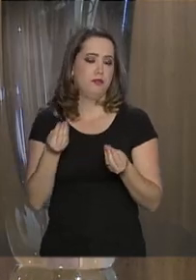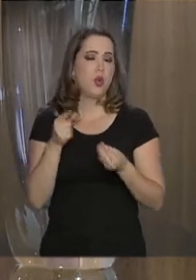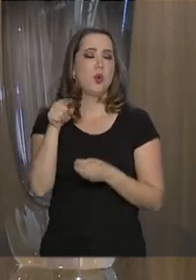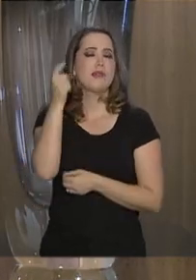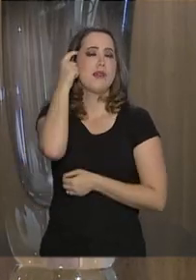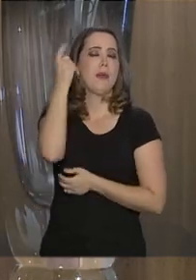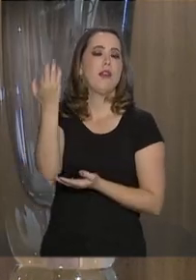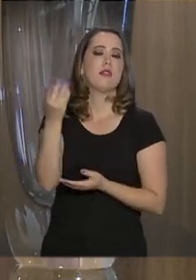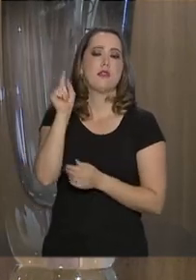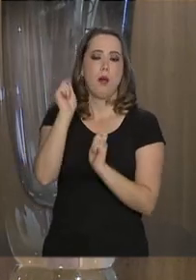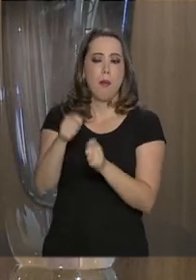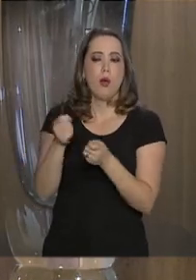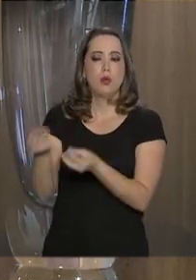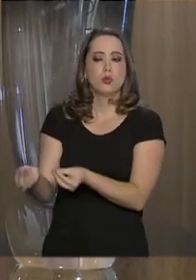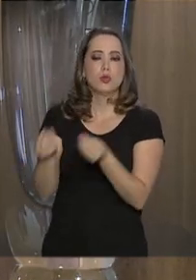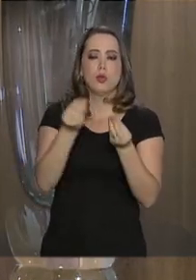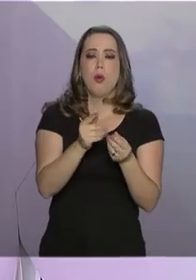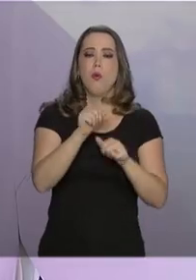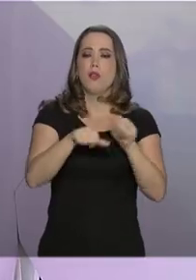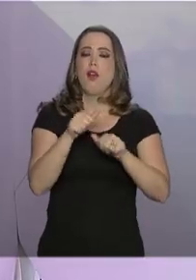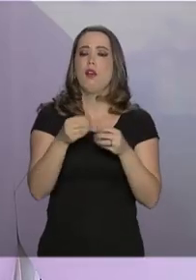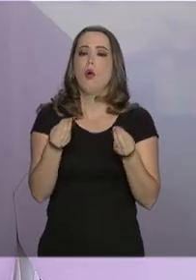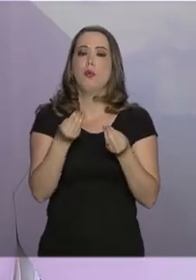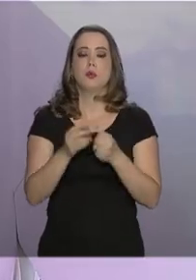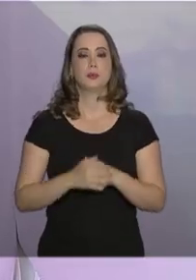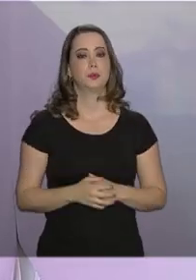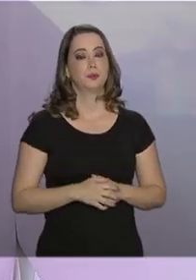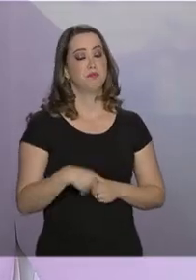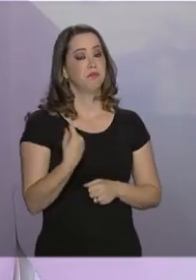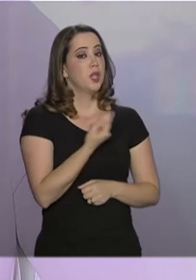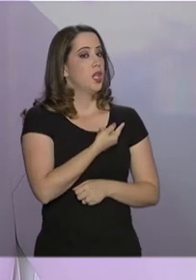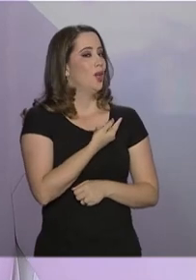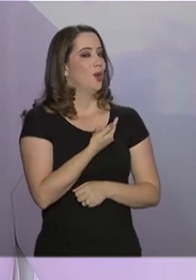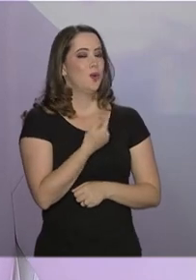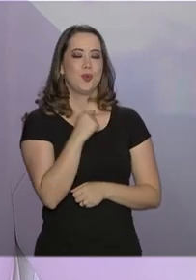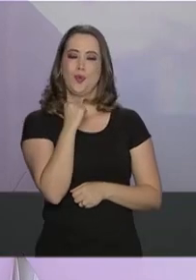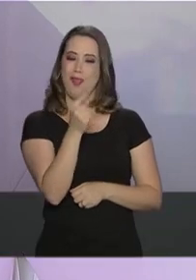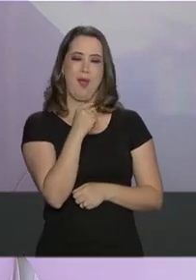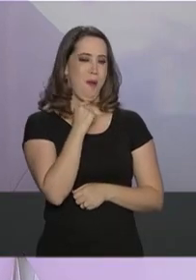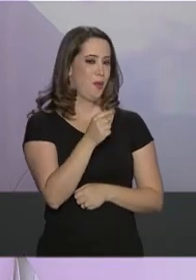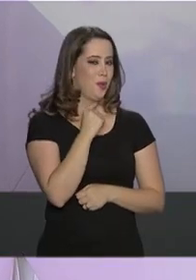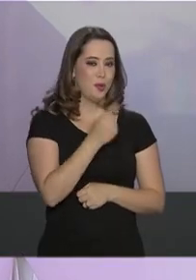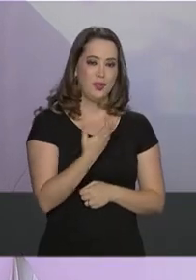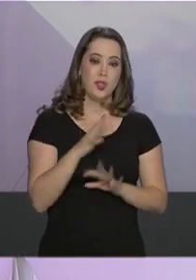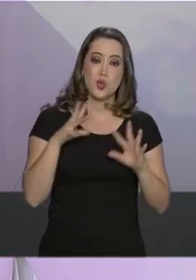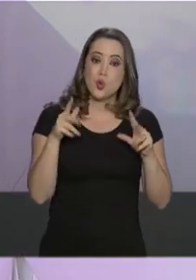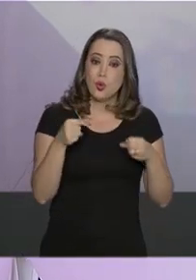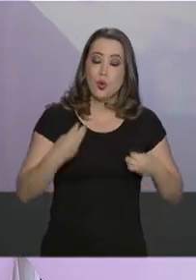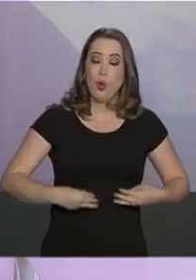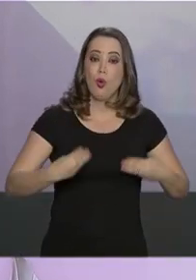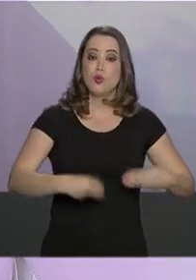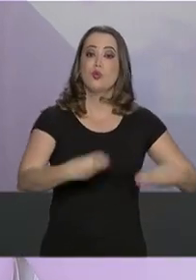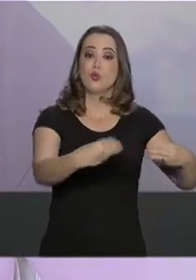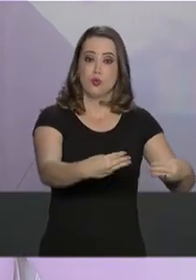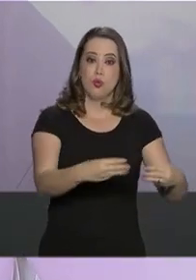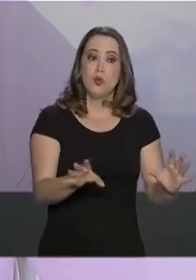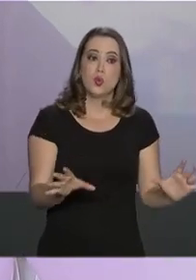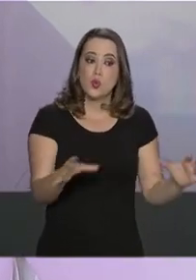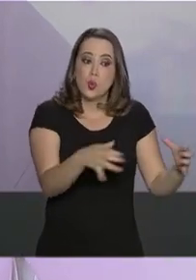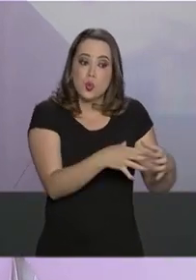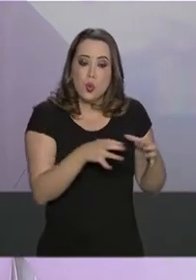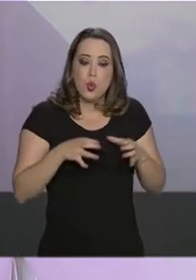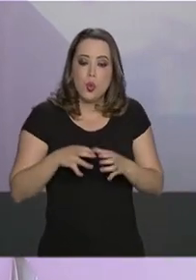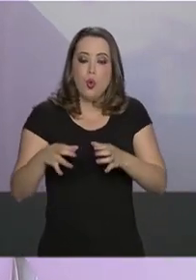senhora tem em mente para poder encaminhar esse processo? Luana, eu não tenho dúvida de que todos os ministros e suas respectivas